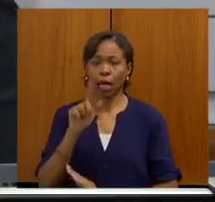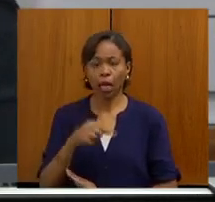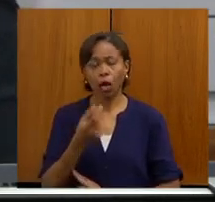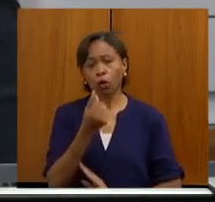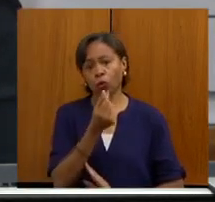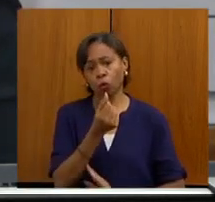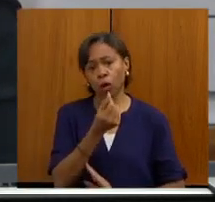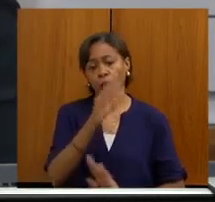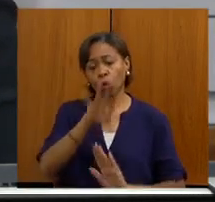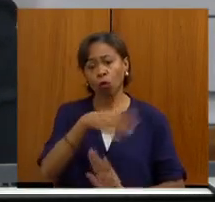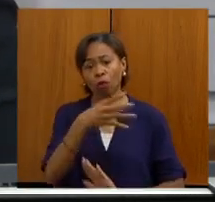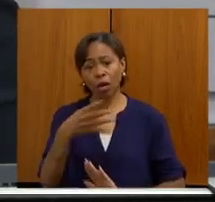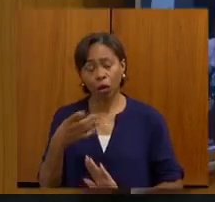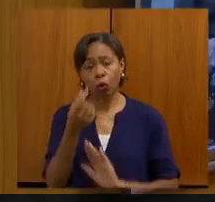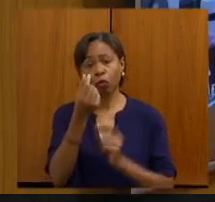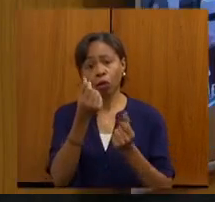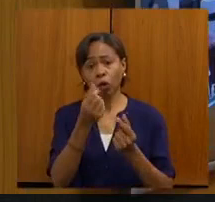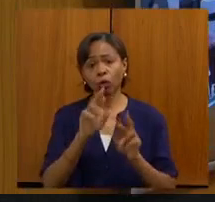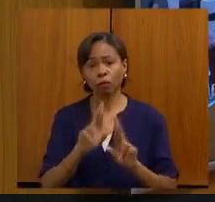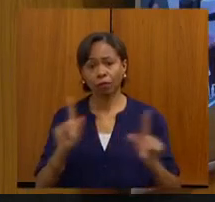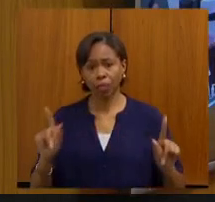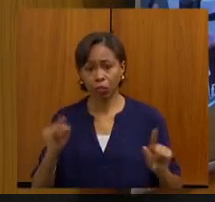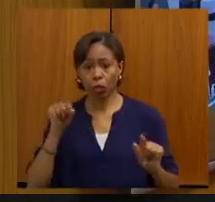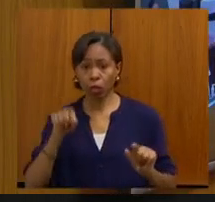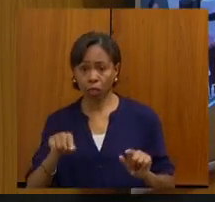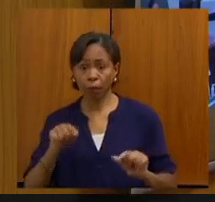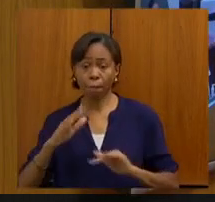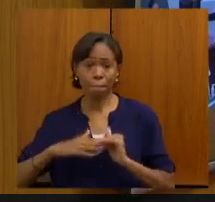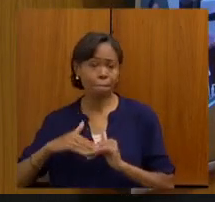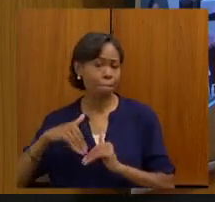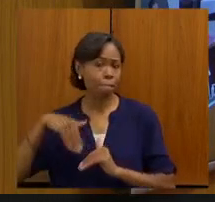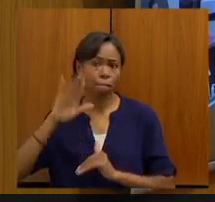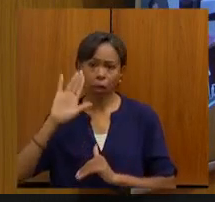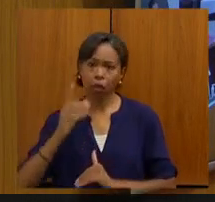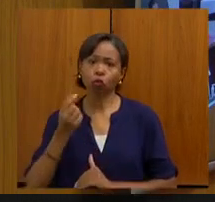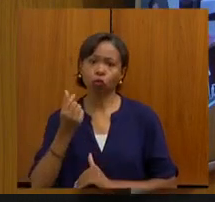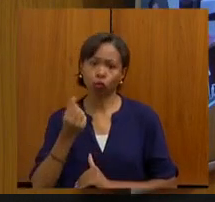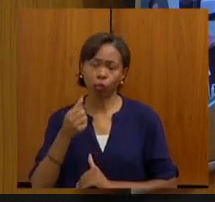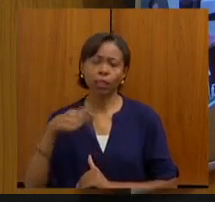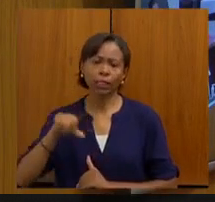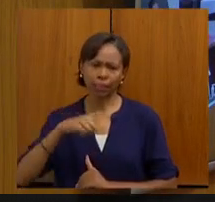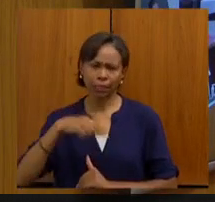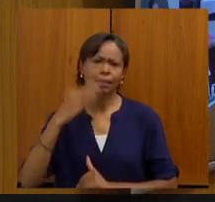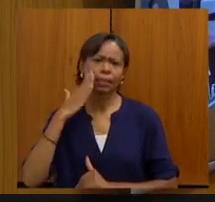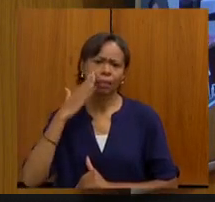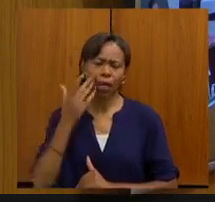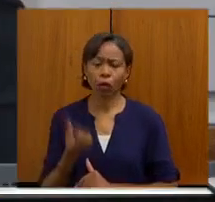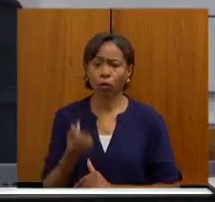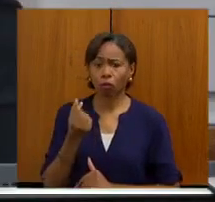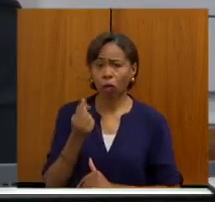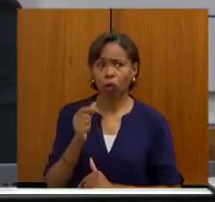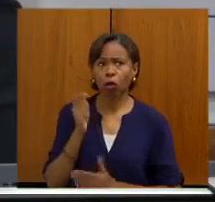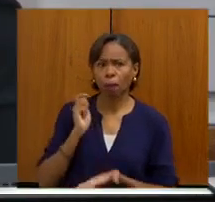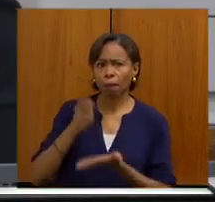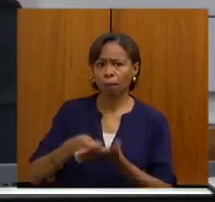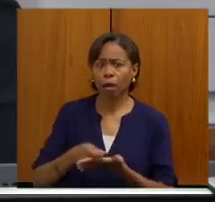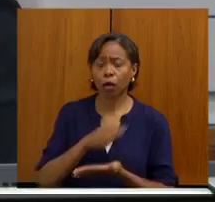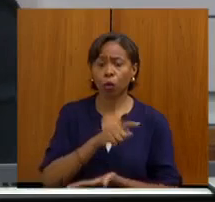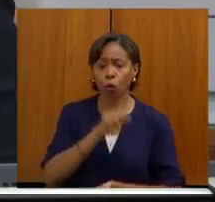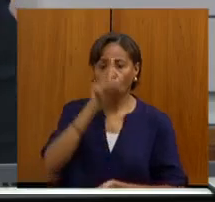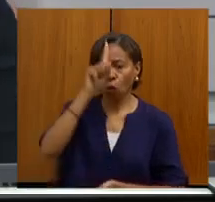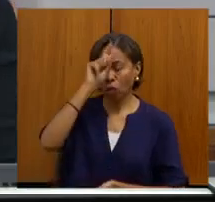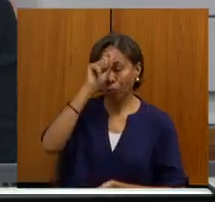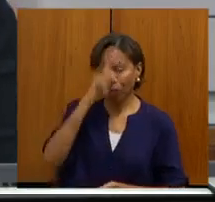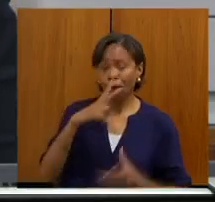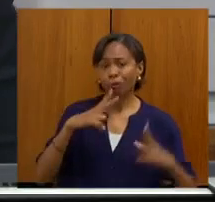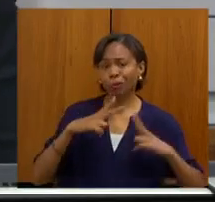Pera Mais é muito maior. A gente tem noção que, com o valor que a gente paga, o hospital privado, o privado vai querer operar para o SUS,